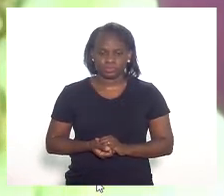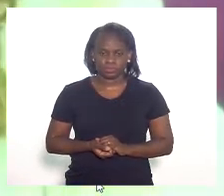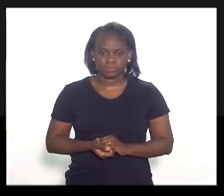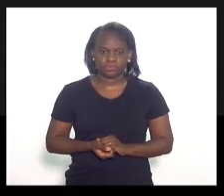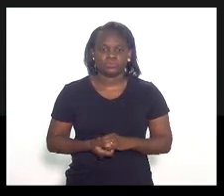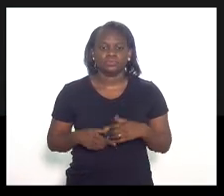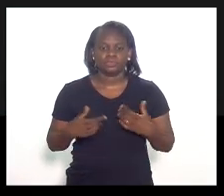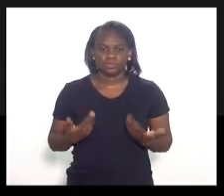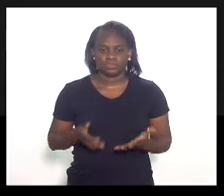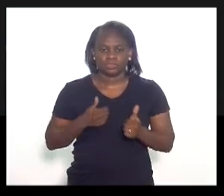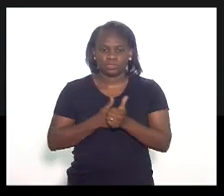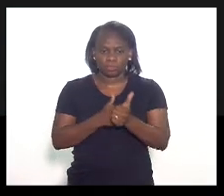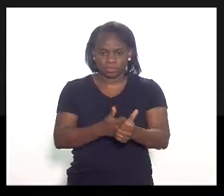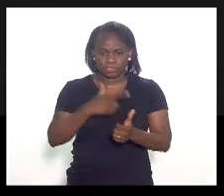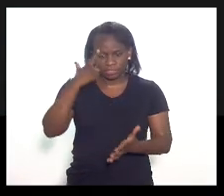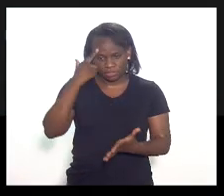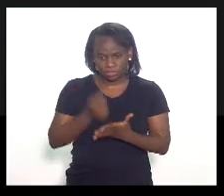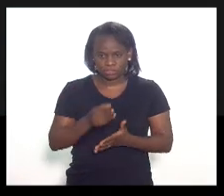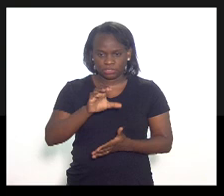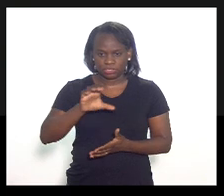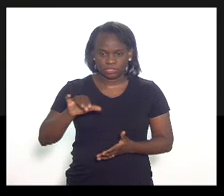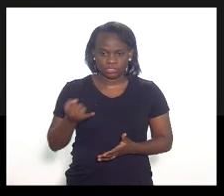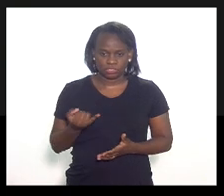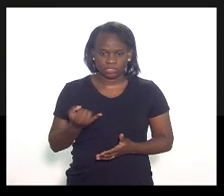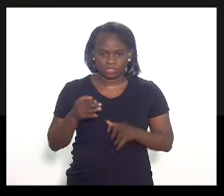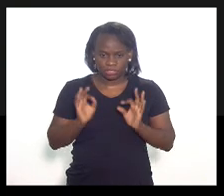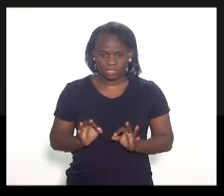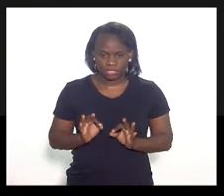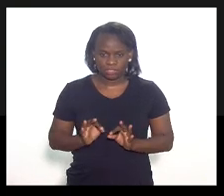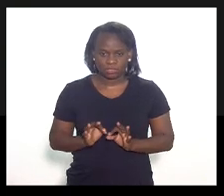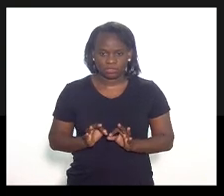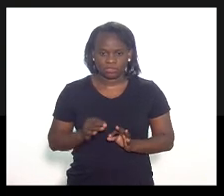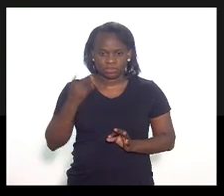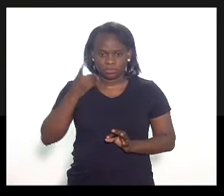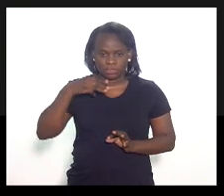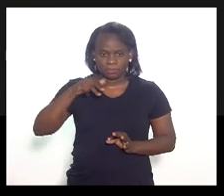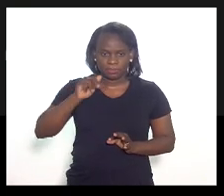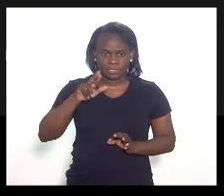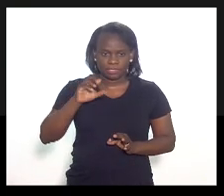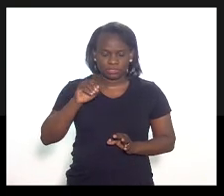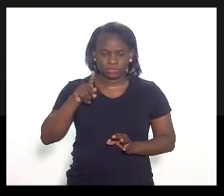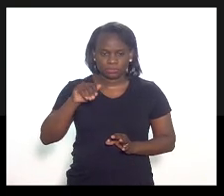Então, acompanha o parecer da CCJ, correto, deputado Márcio Pacheco?